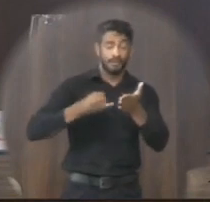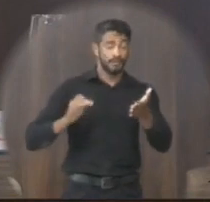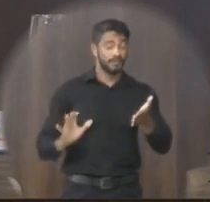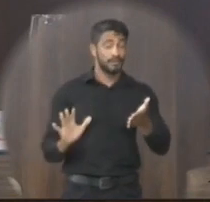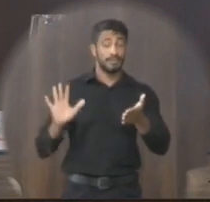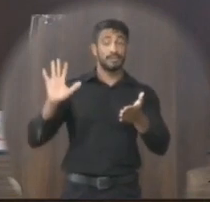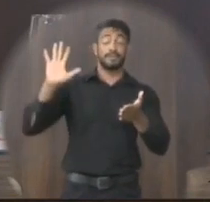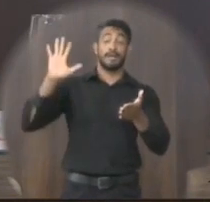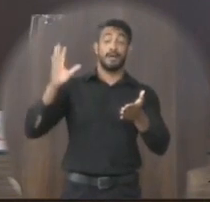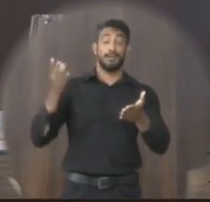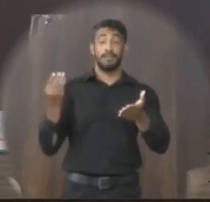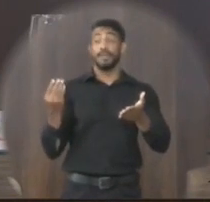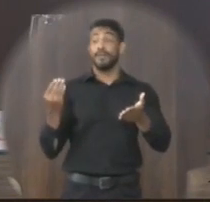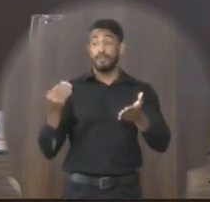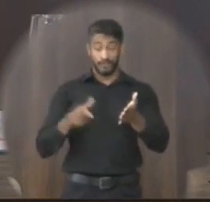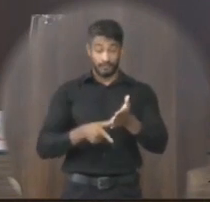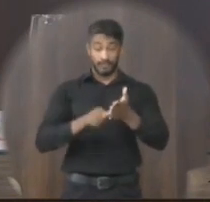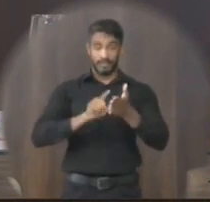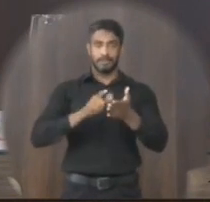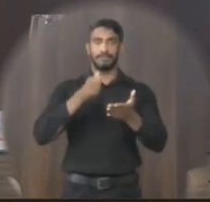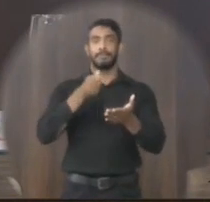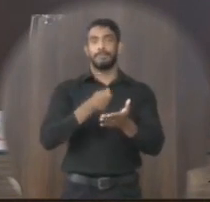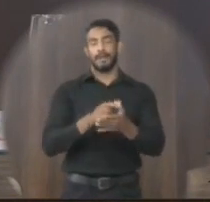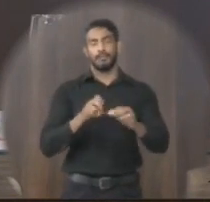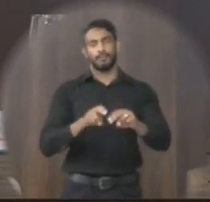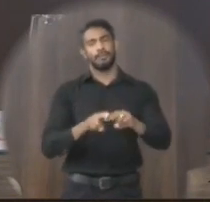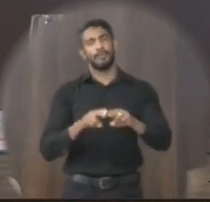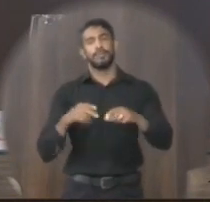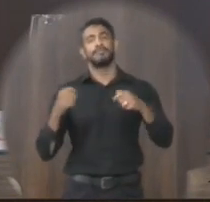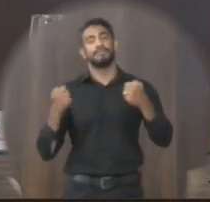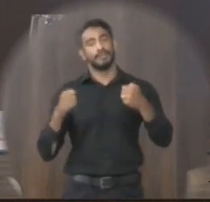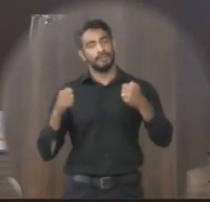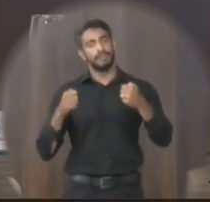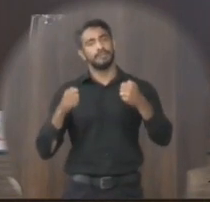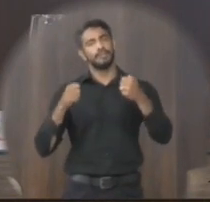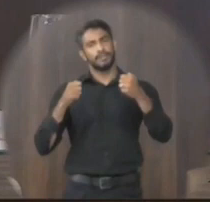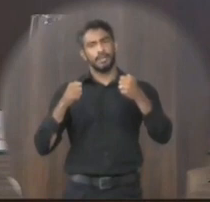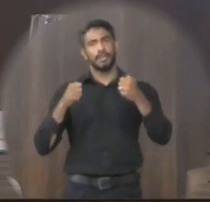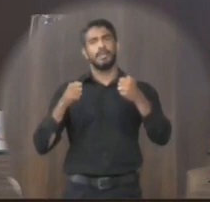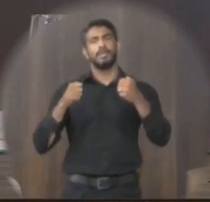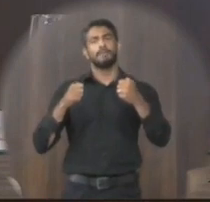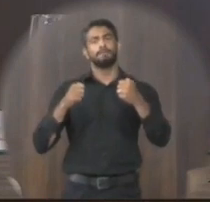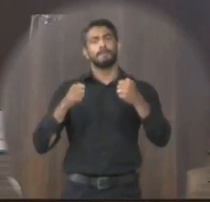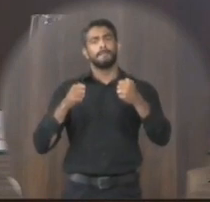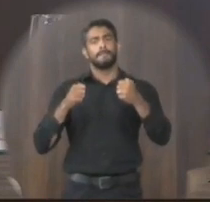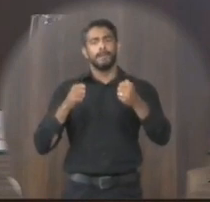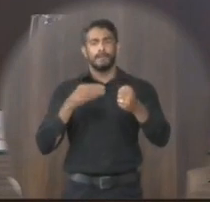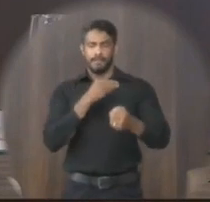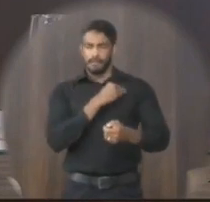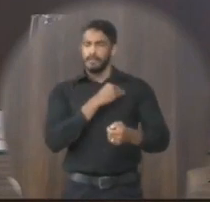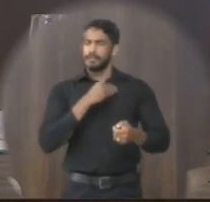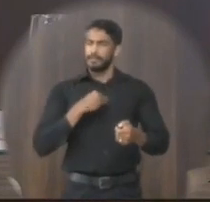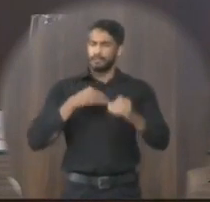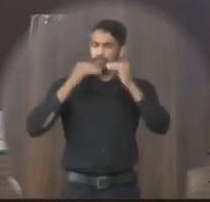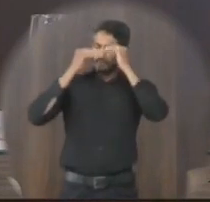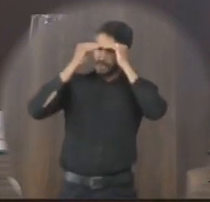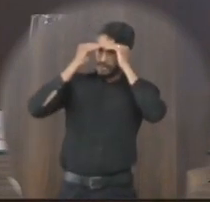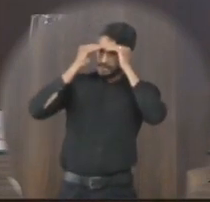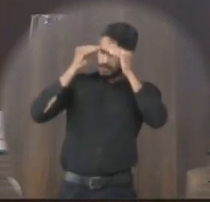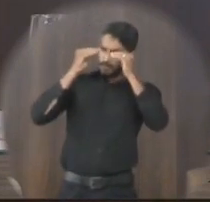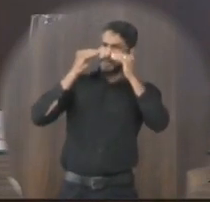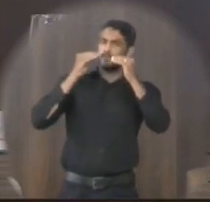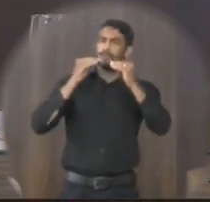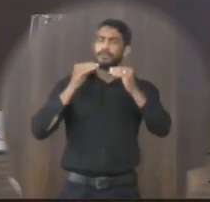inclusive muitas vezes antecipados portanto merece ser atendido com cordialidade respeito e dignidade